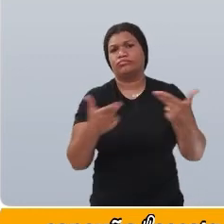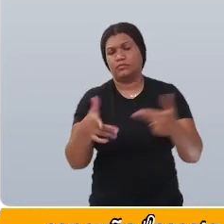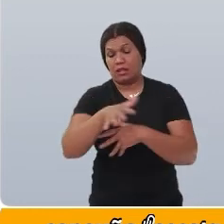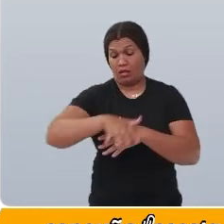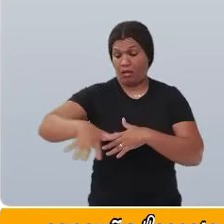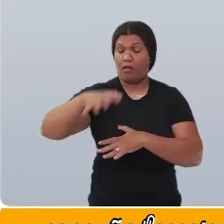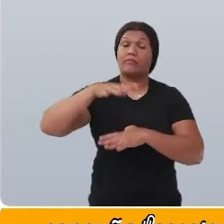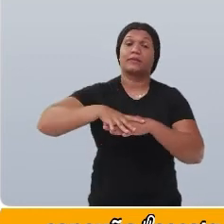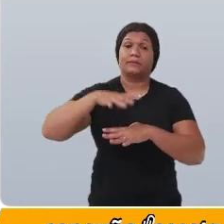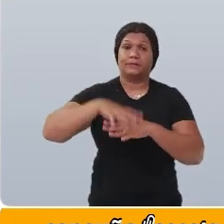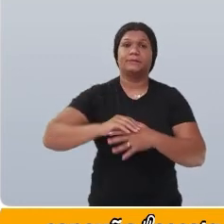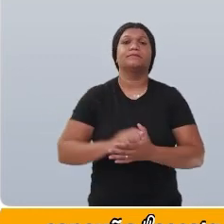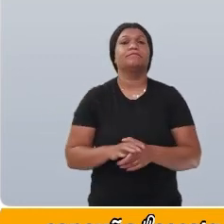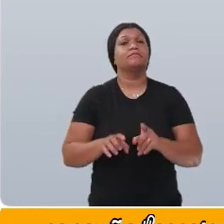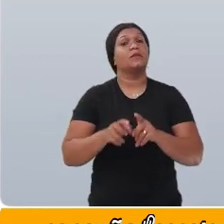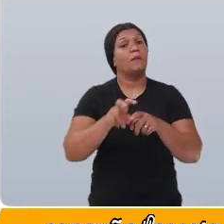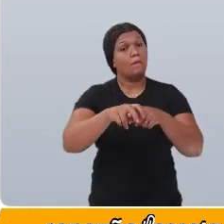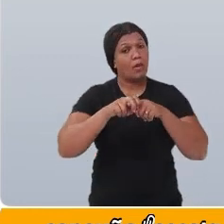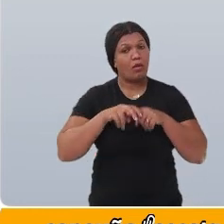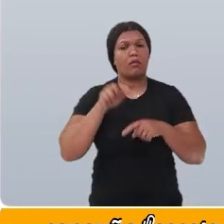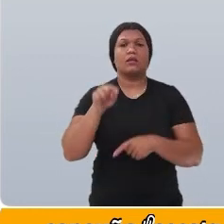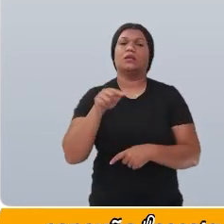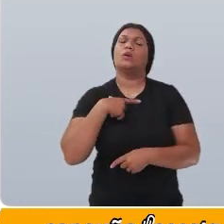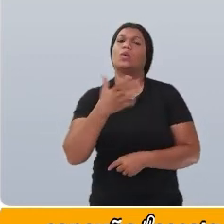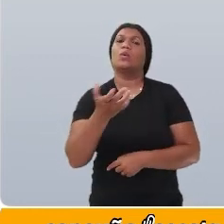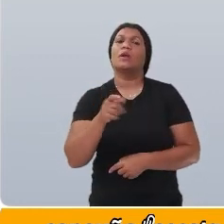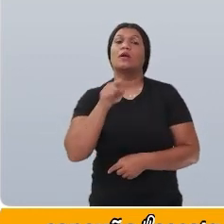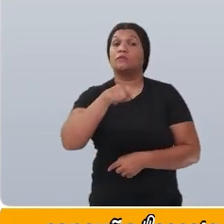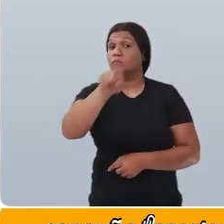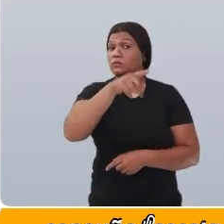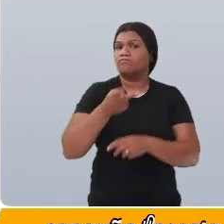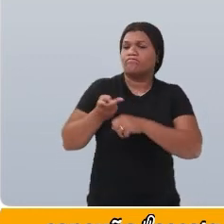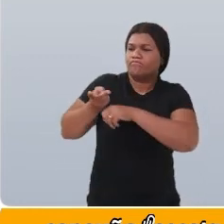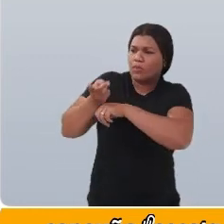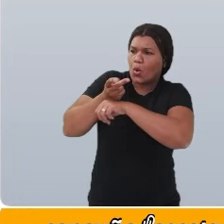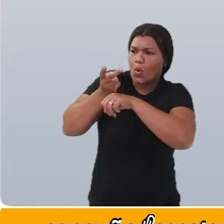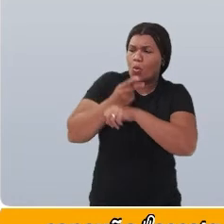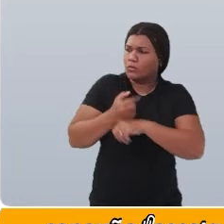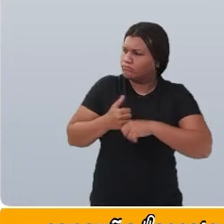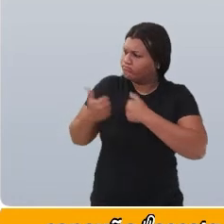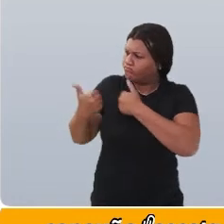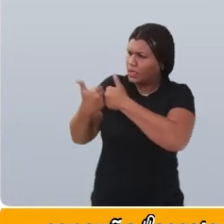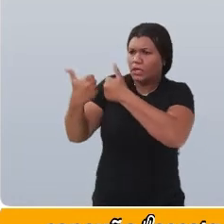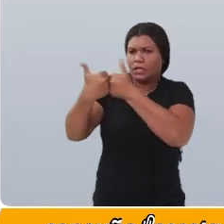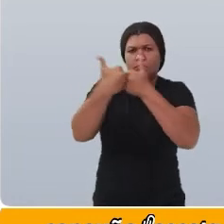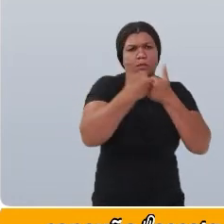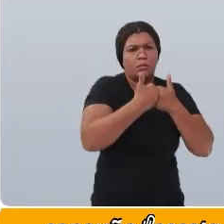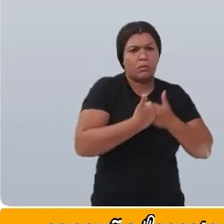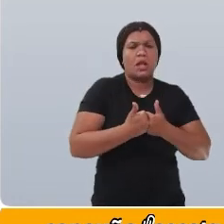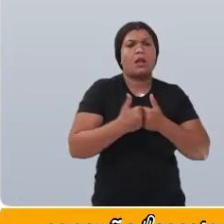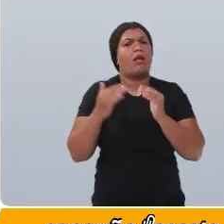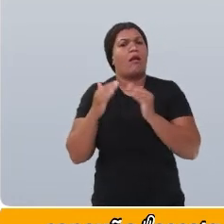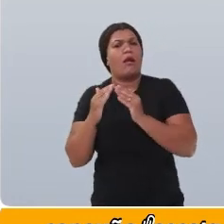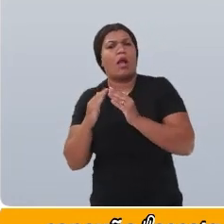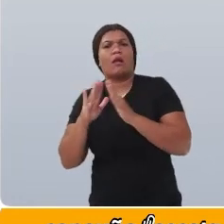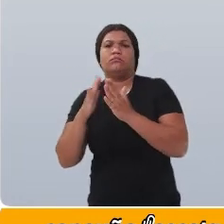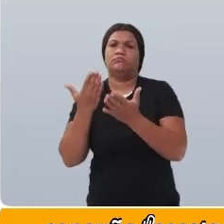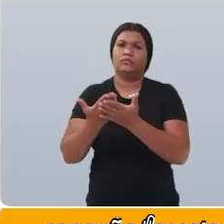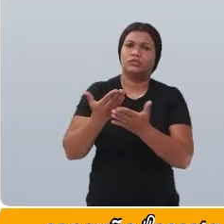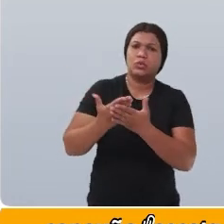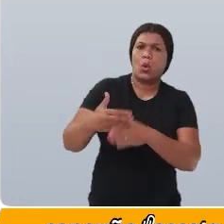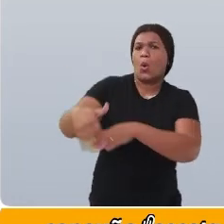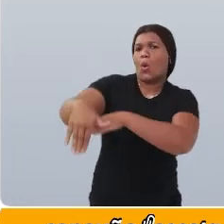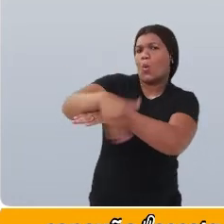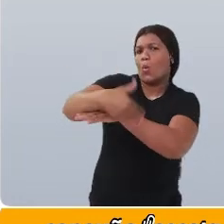matemática. Por isso, eu quero que você procure ao redor, em casa, na escola,